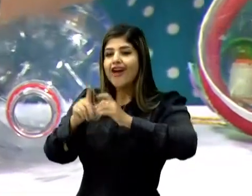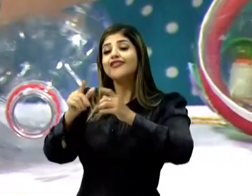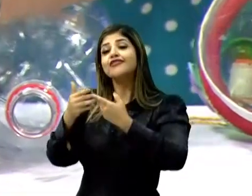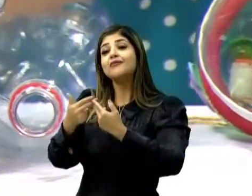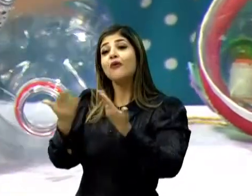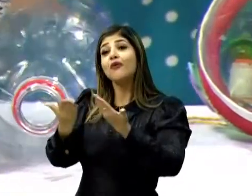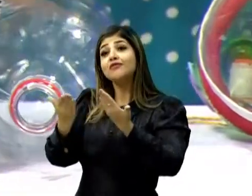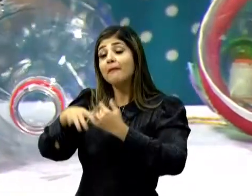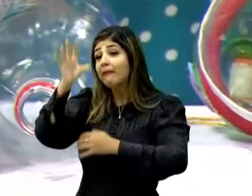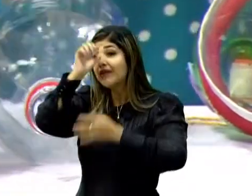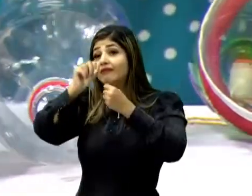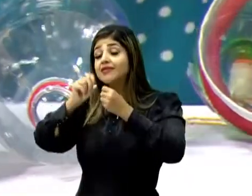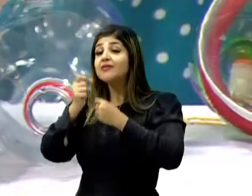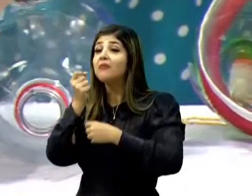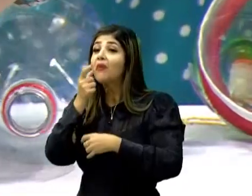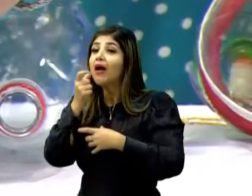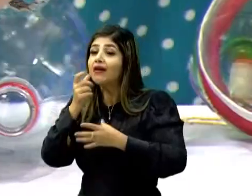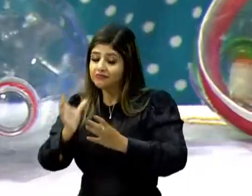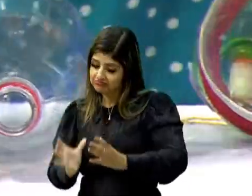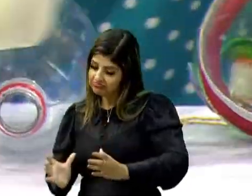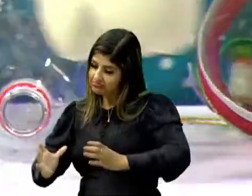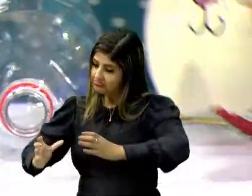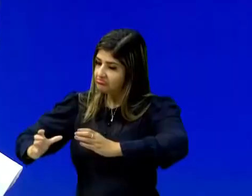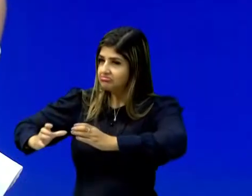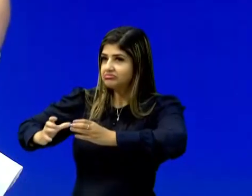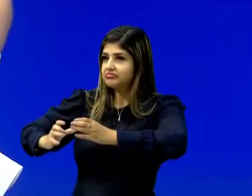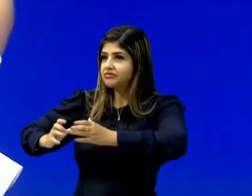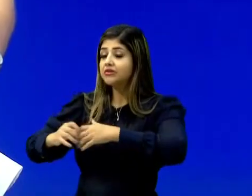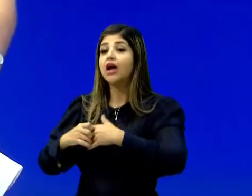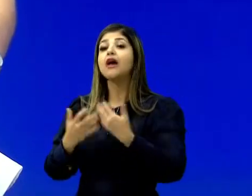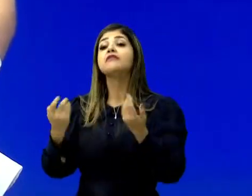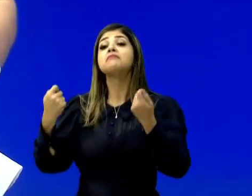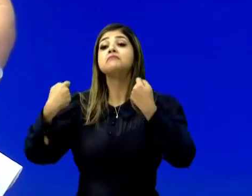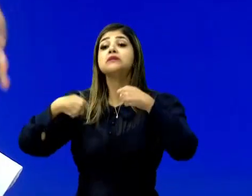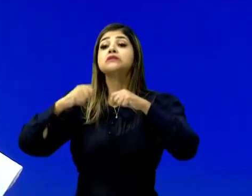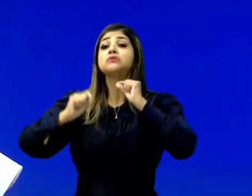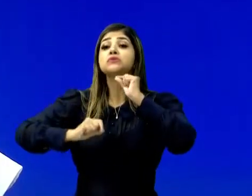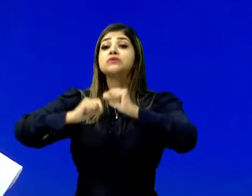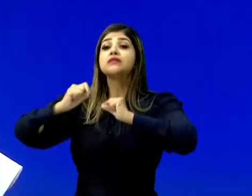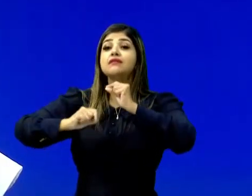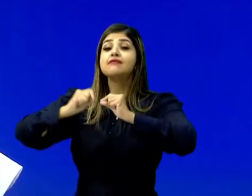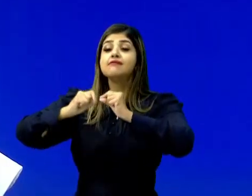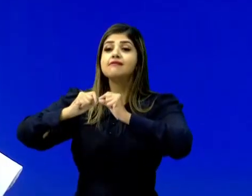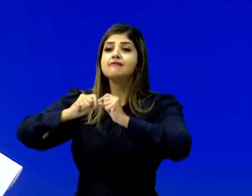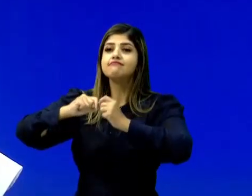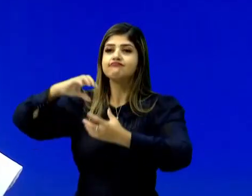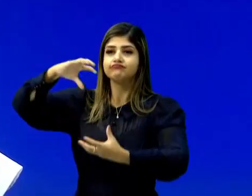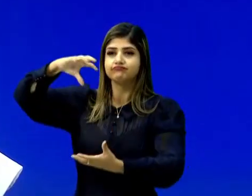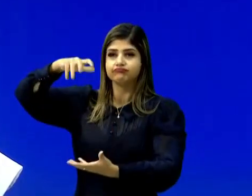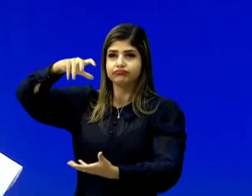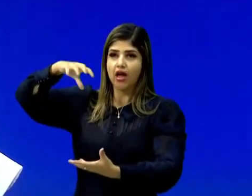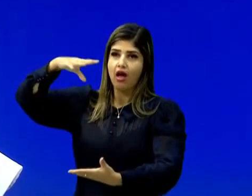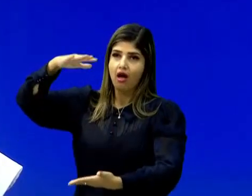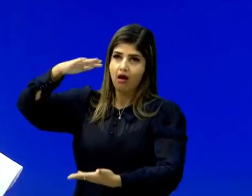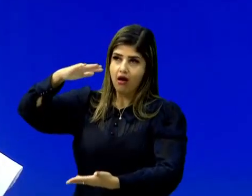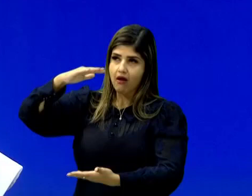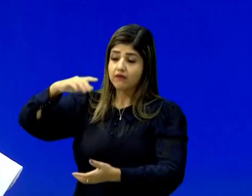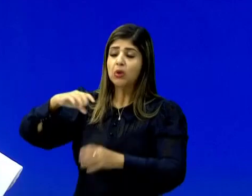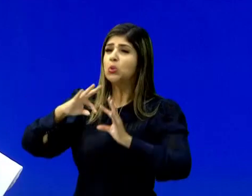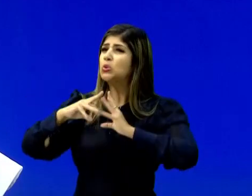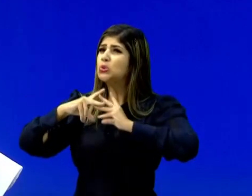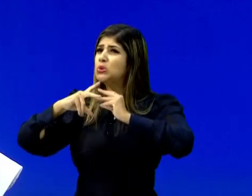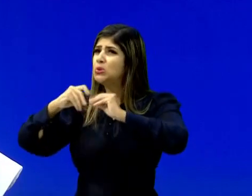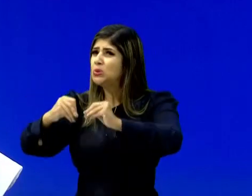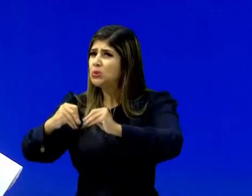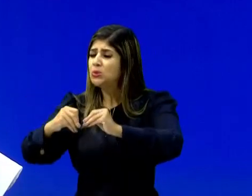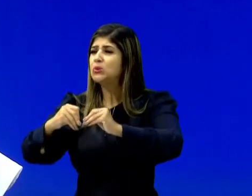tá? Certo? Então vamos lá. Eu vou precisar de uma garrafa PET. Lembrando que todos os materiais